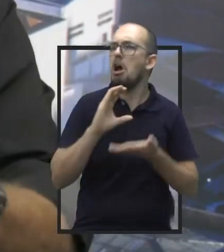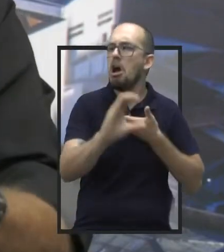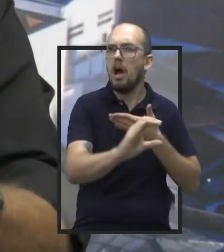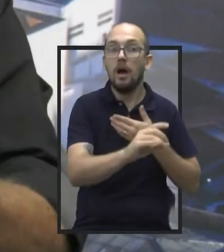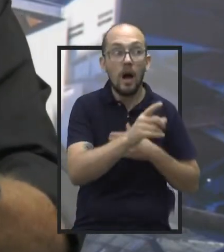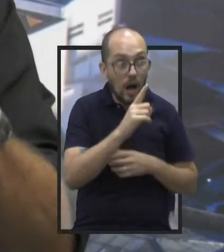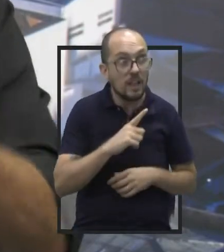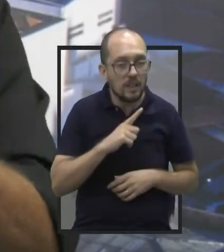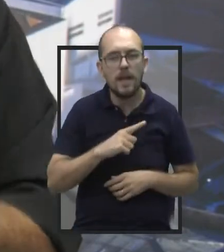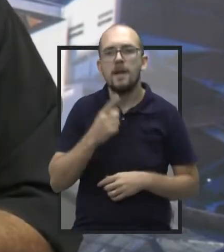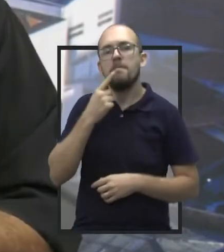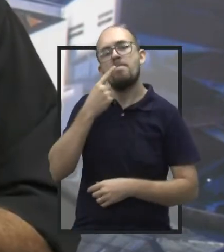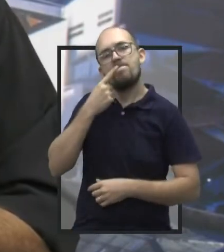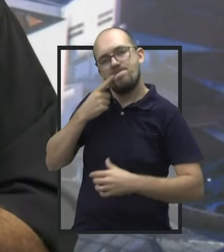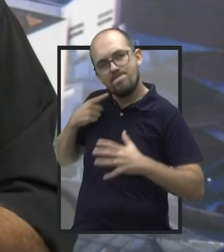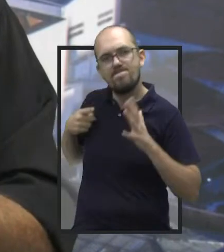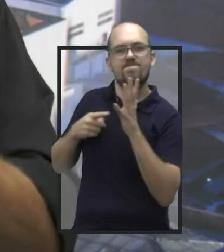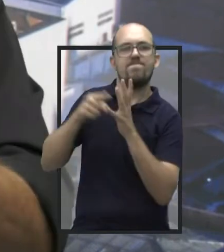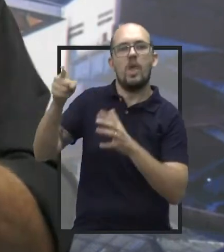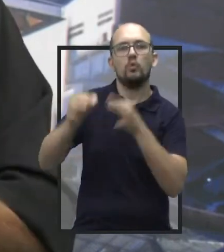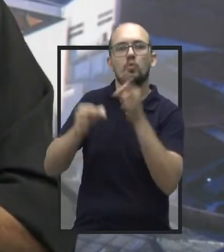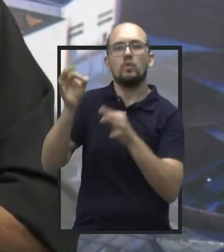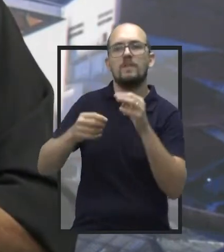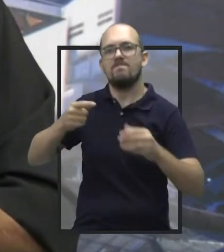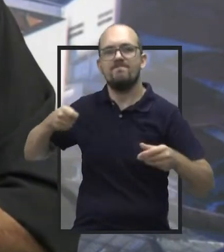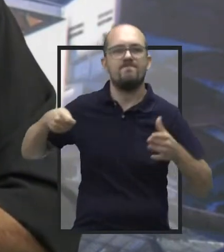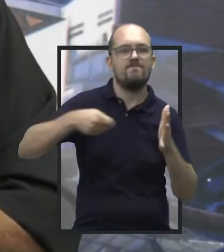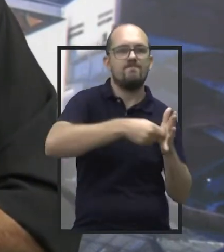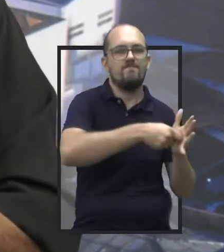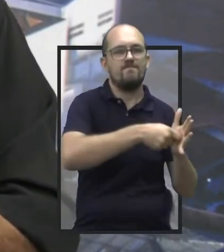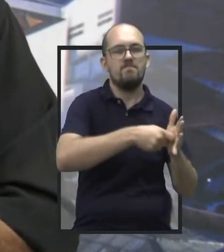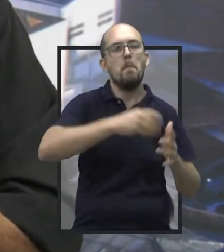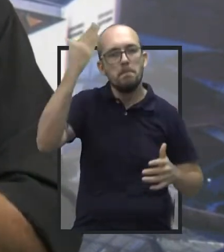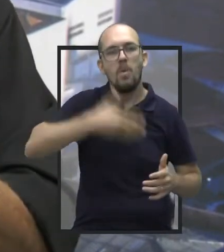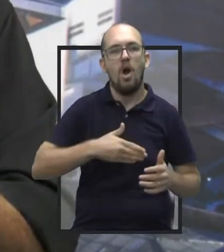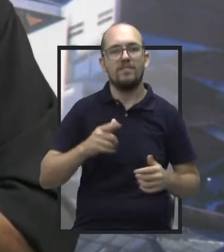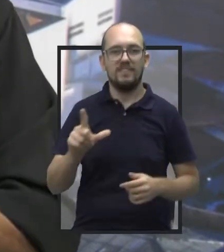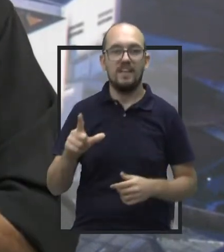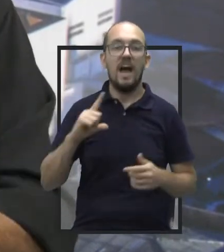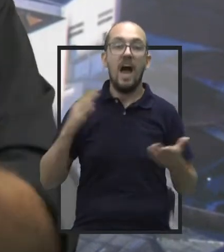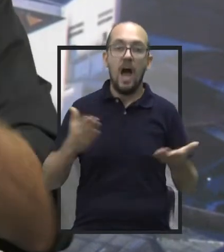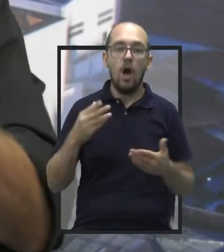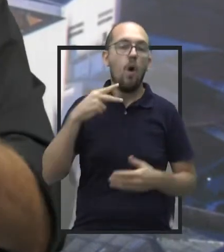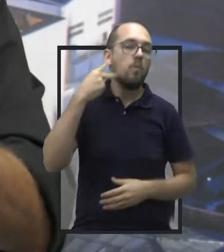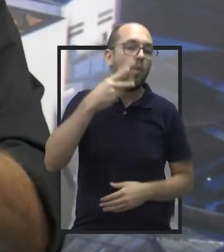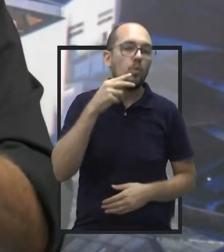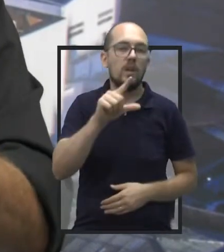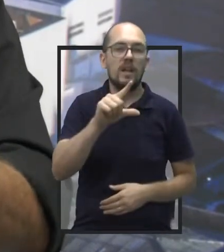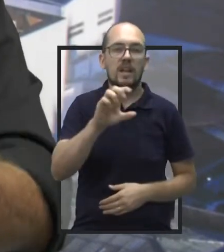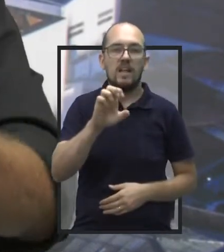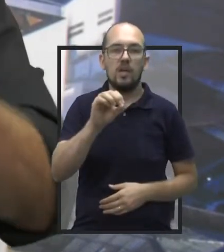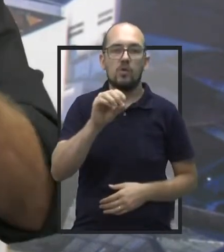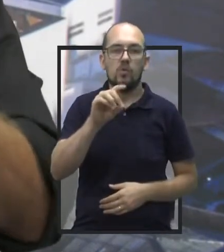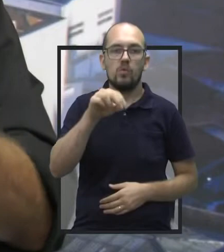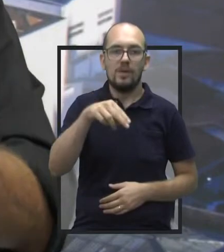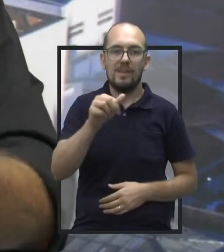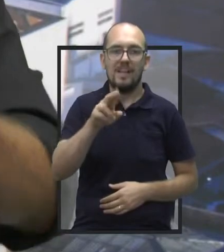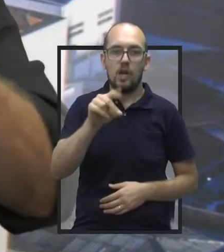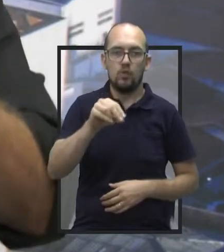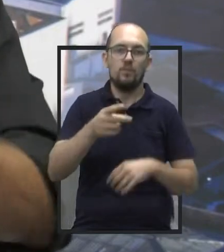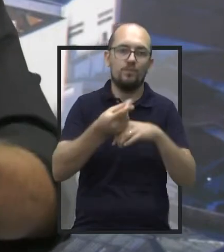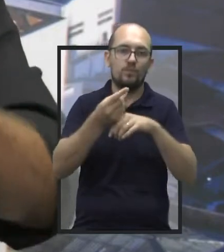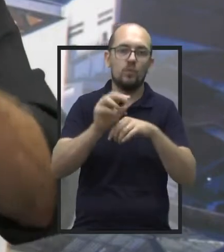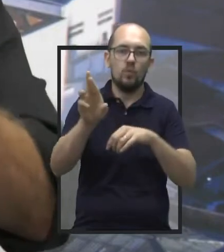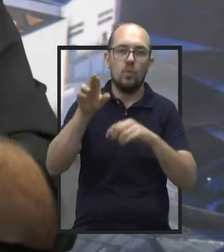provamos na justiça que não tinha sido aplicado. E agora o promotor, o doutor Leonardo, ele conseguiu agora, através